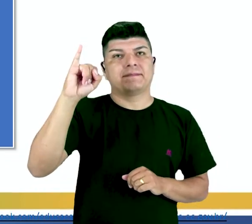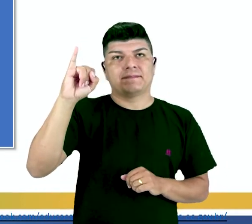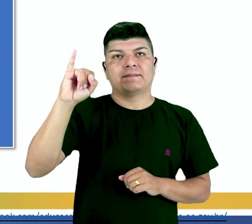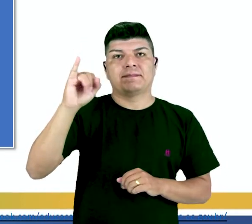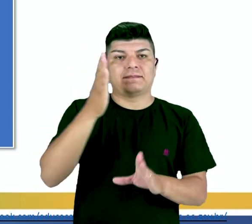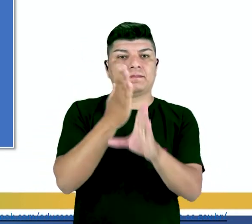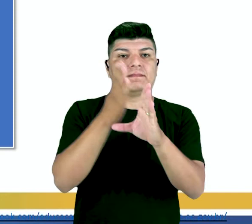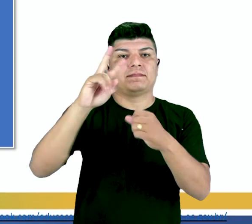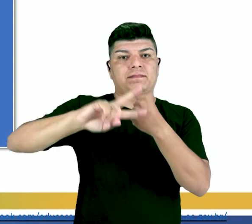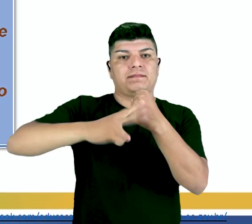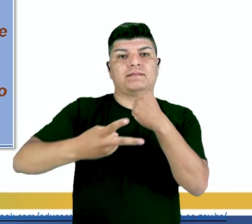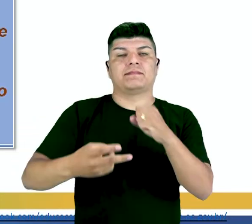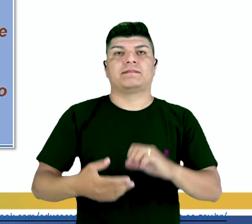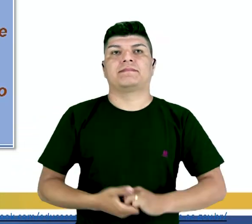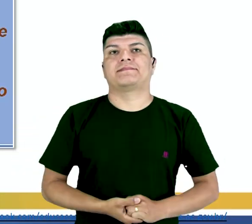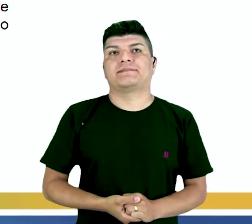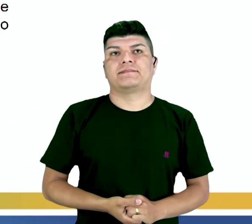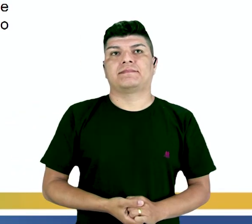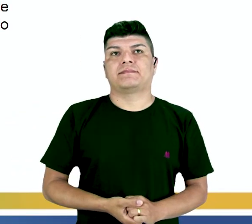consequência.